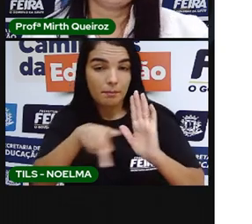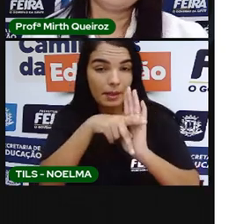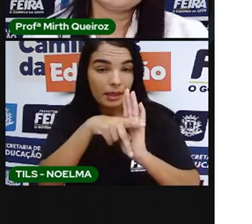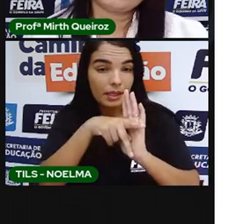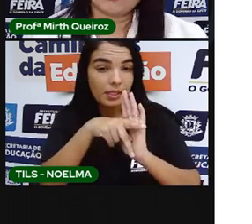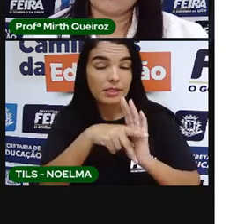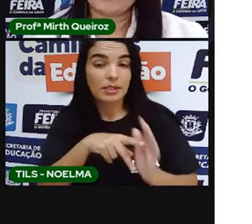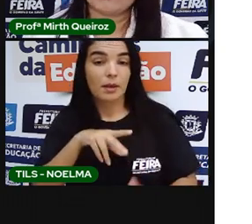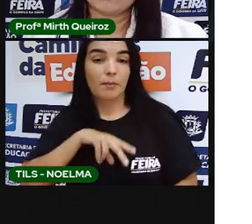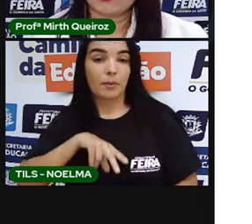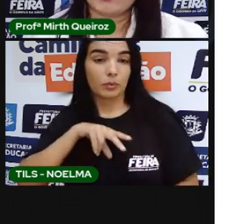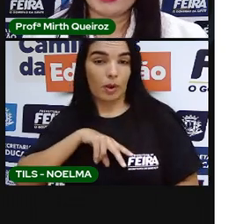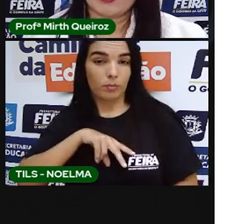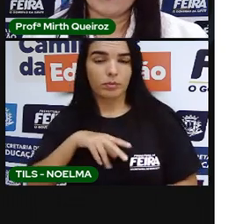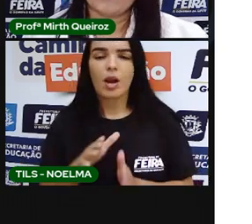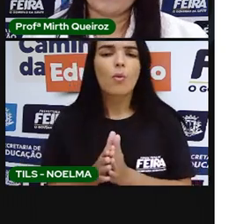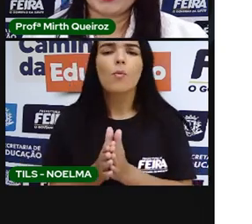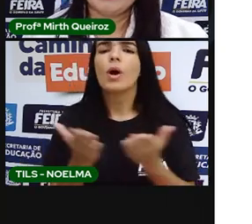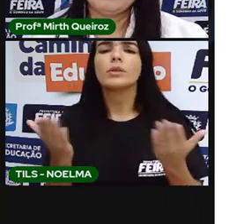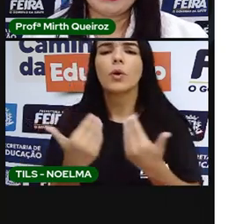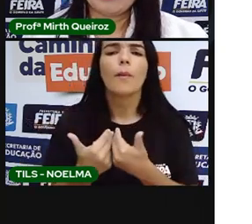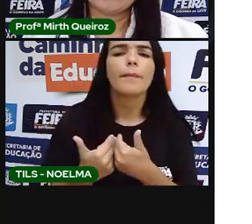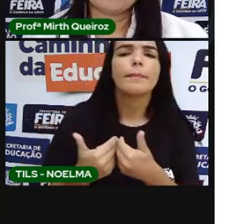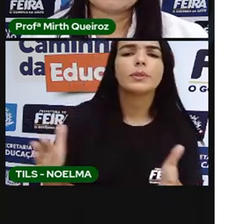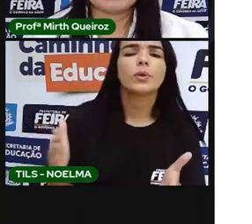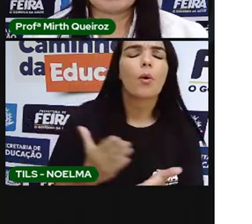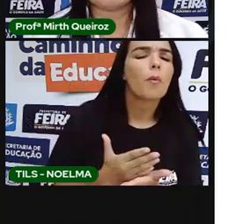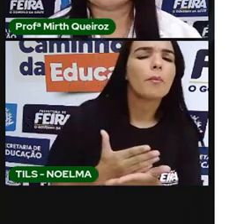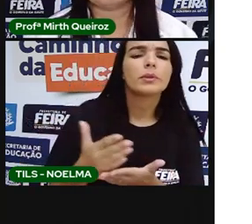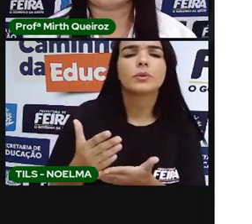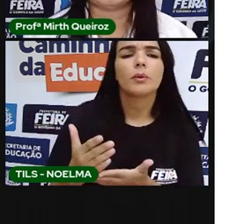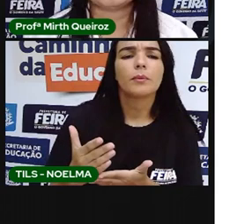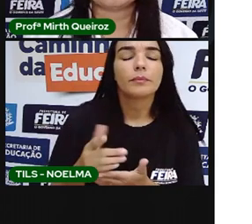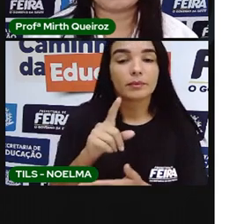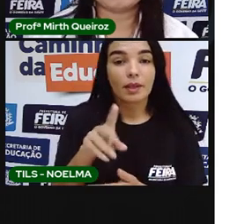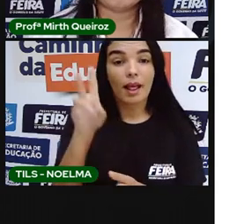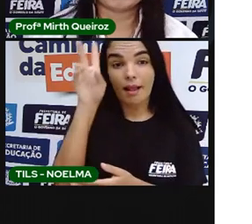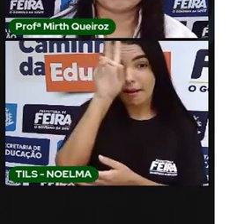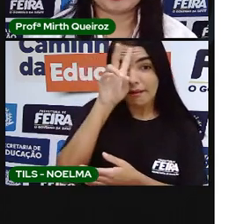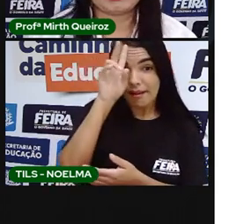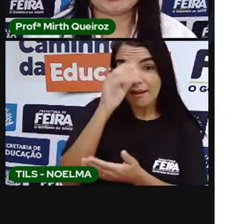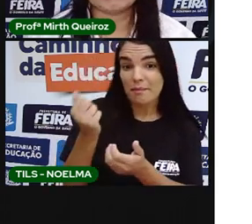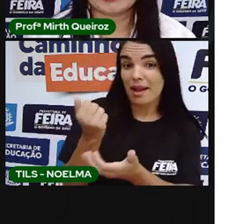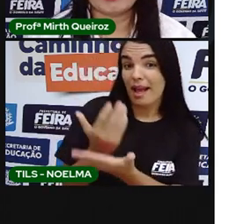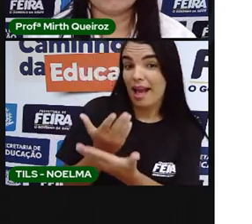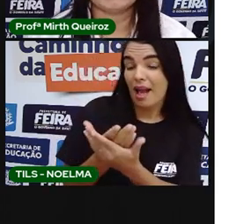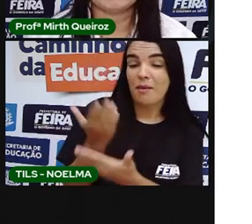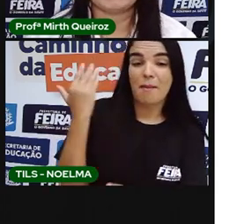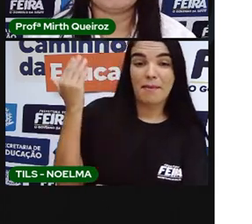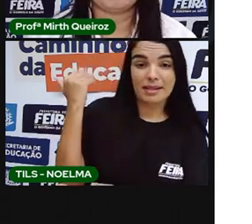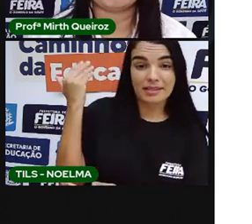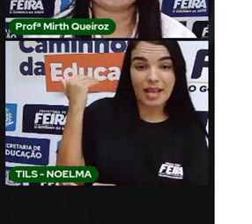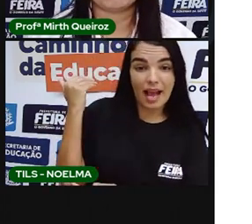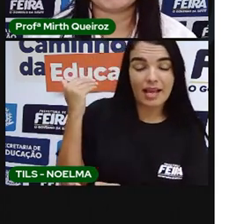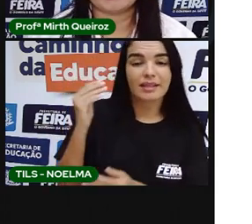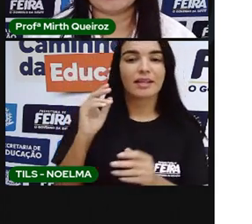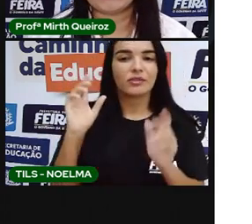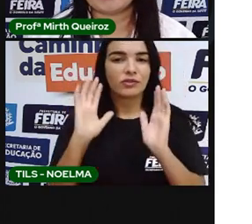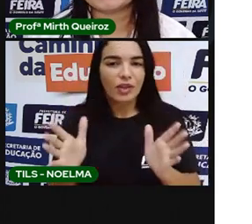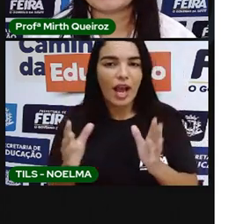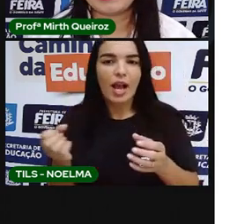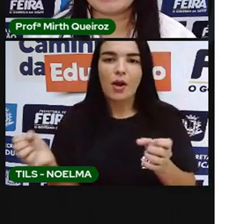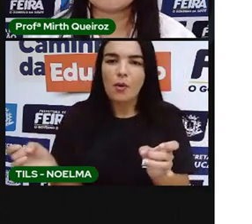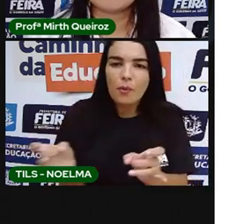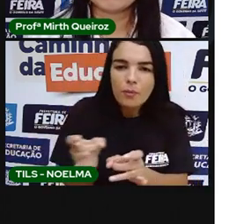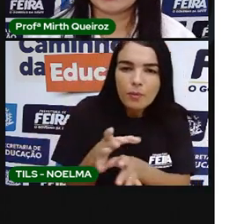Quando começou o período colonial? Na aula passada, nós falamos sobre isso, né? Onde o período colonial